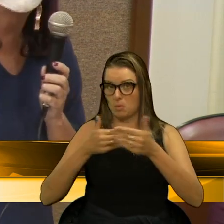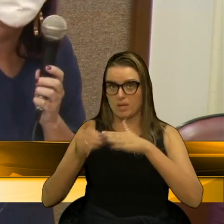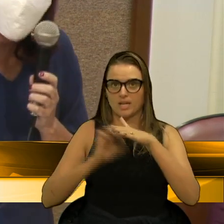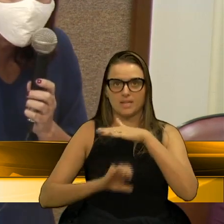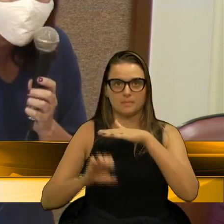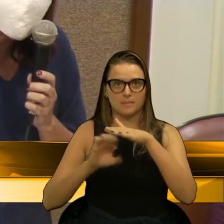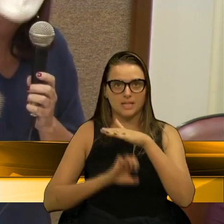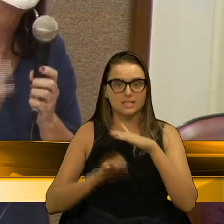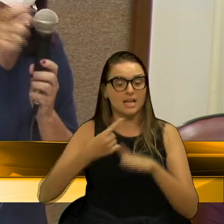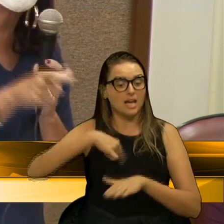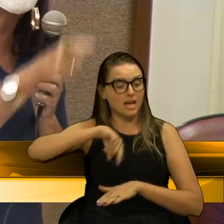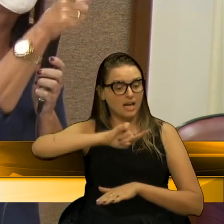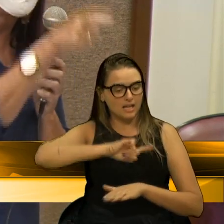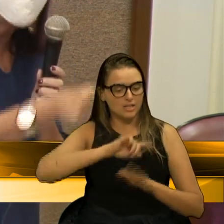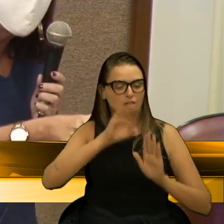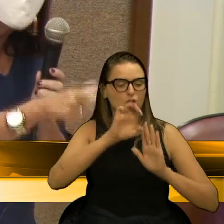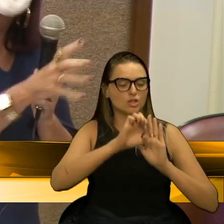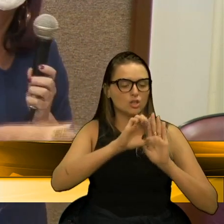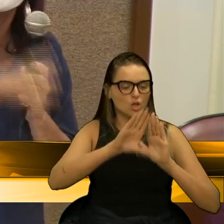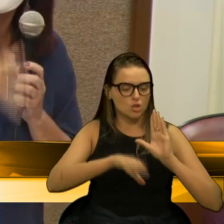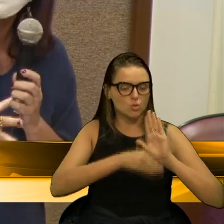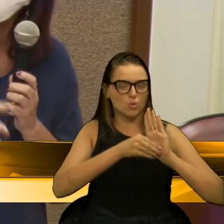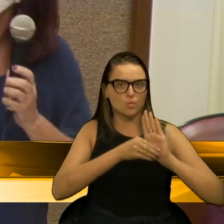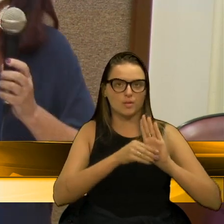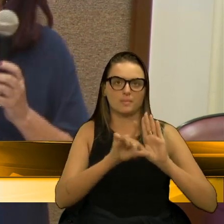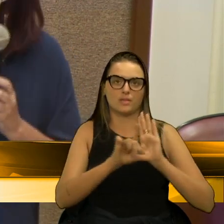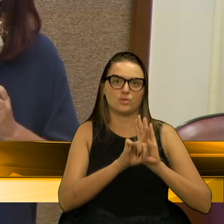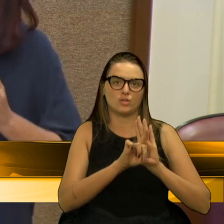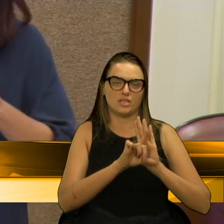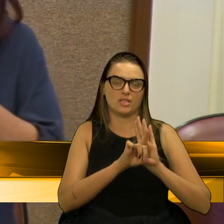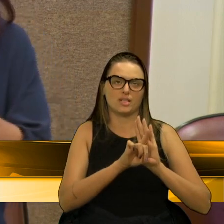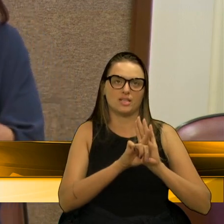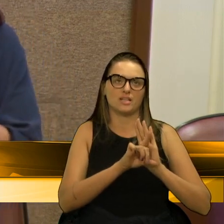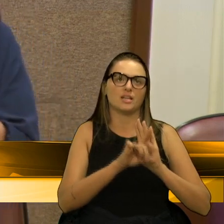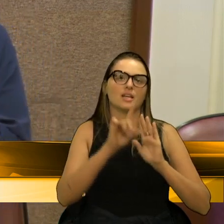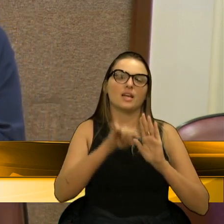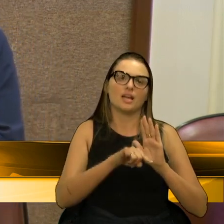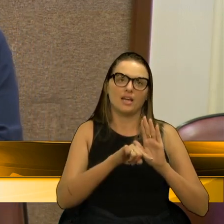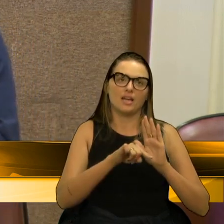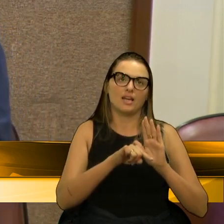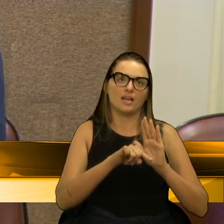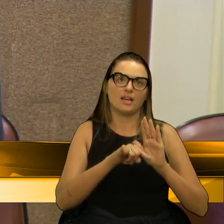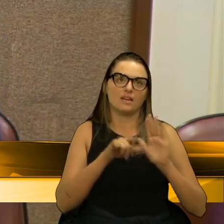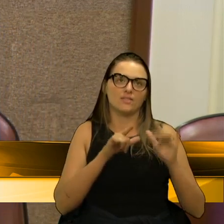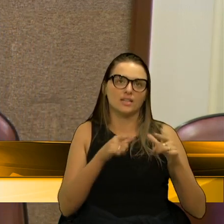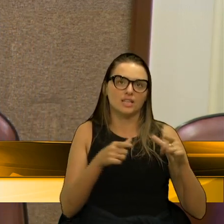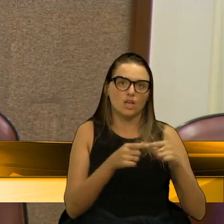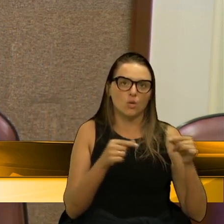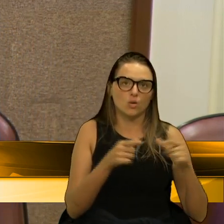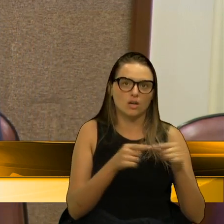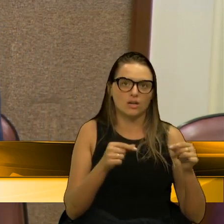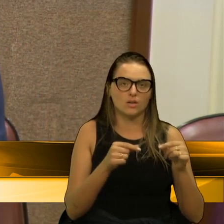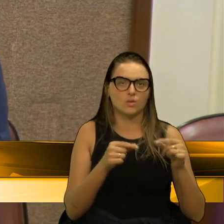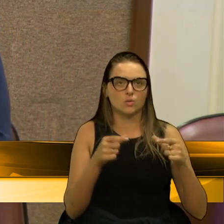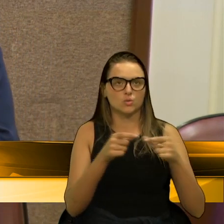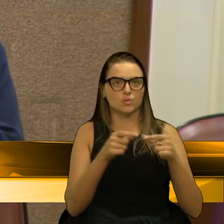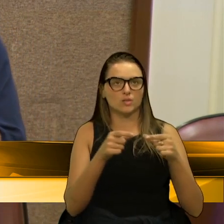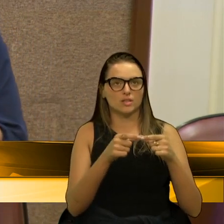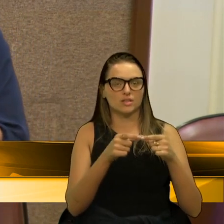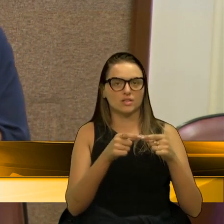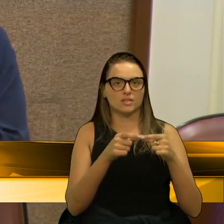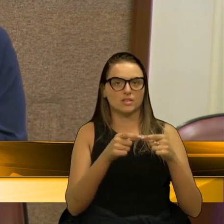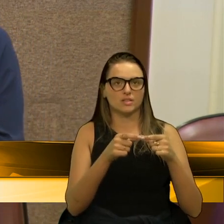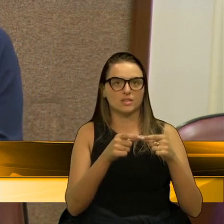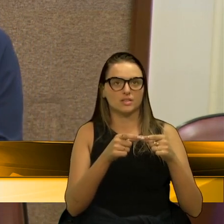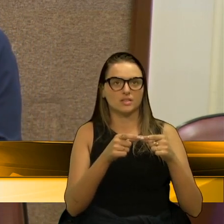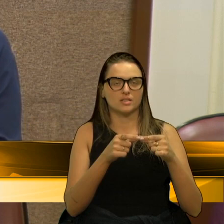a nossa emenda, seja ela qual for, este cúmputo vai entrar no cálculo da passagem. Aí nós estamos